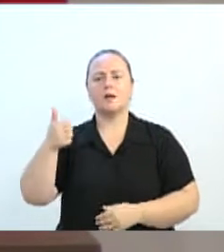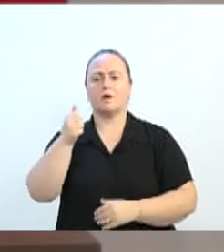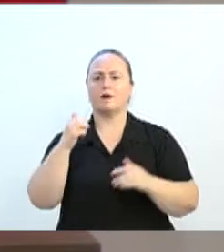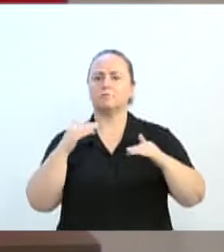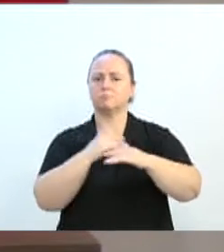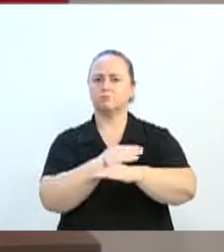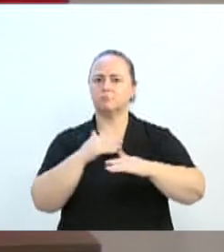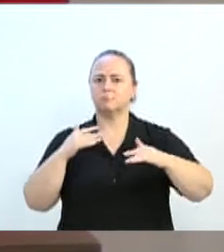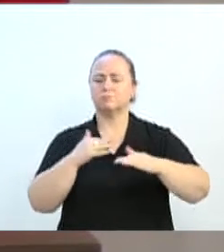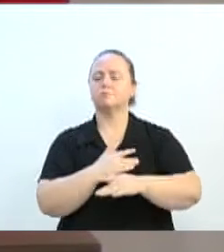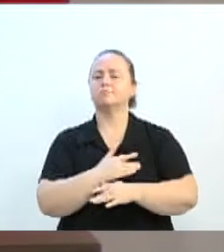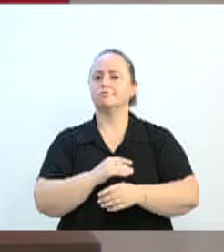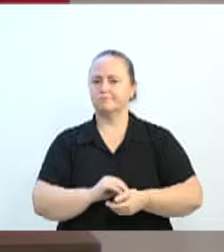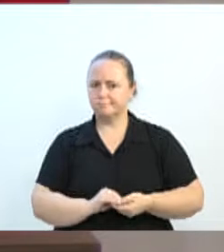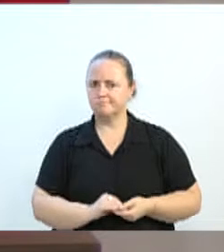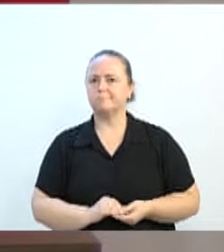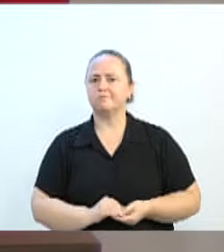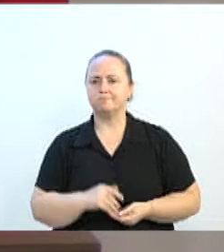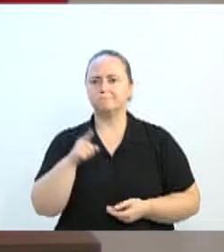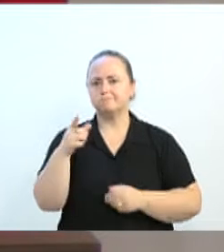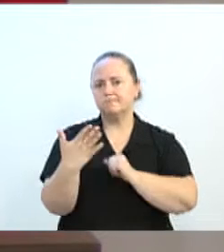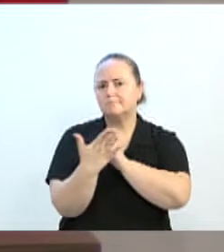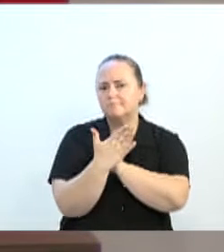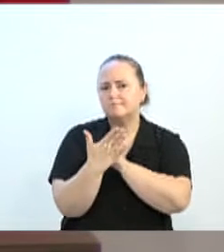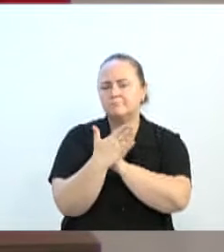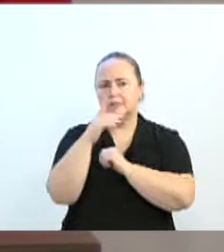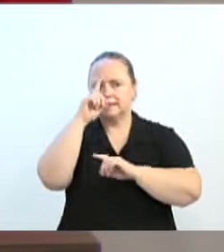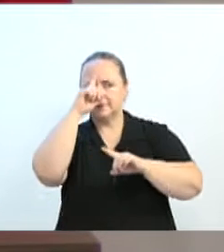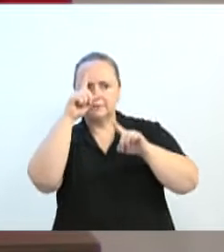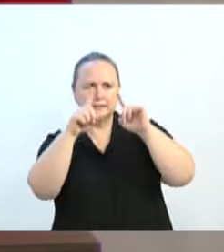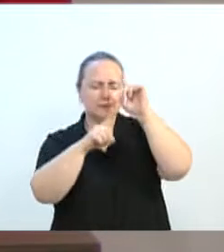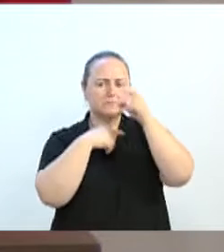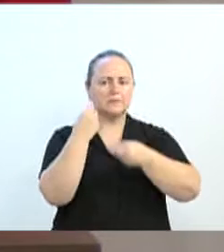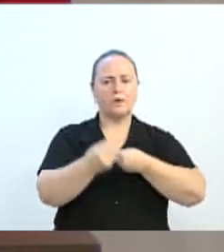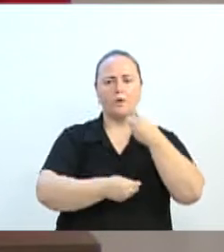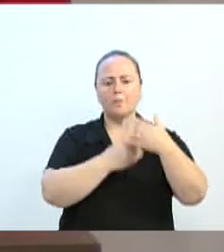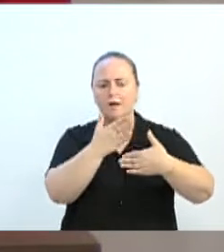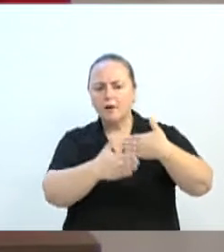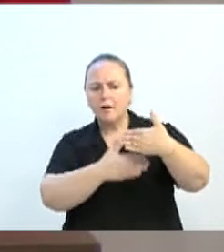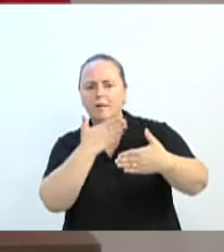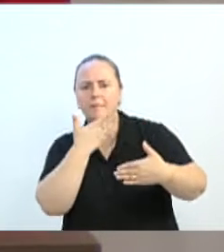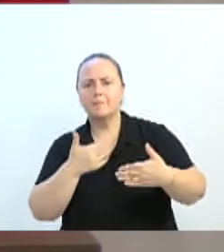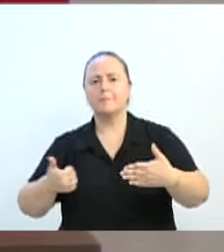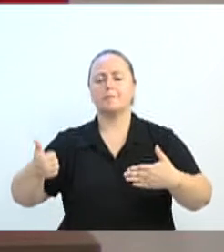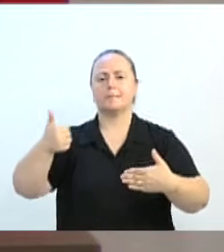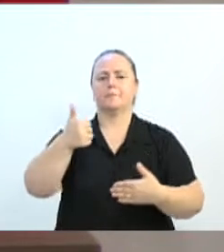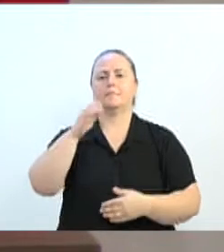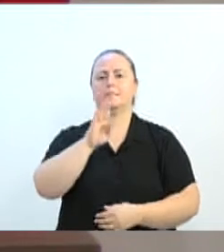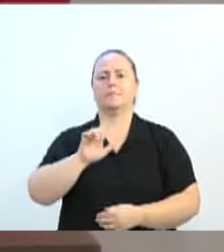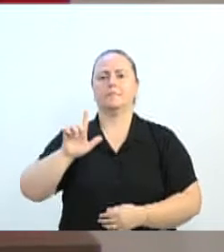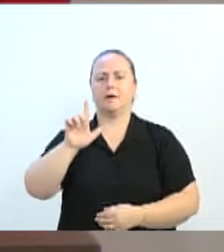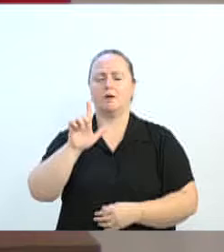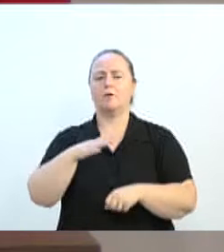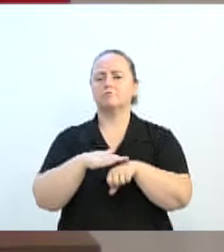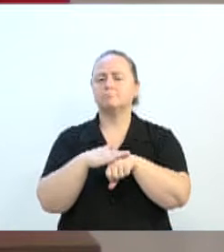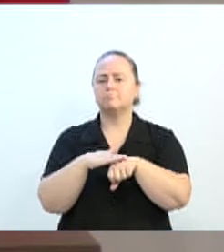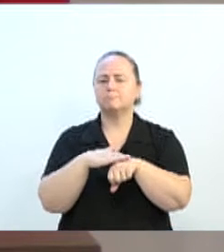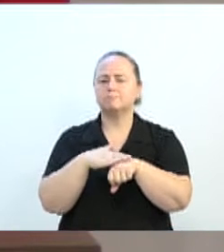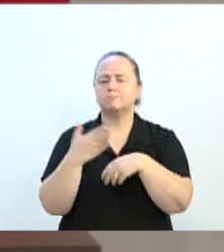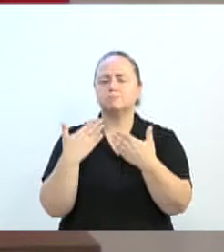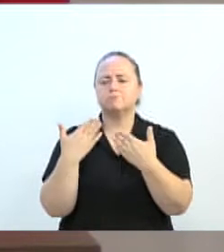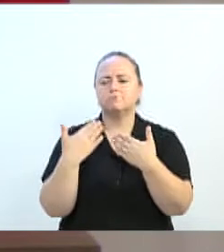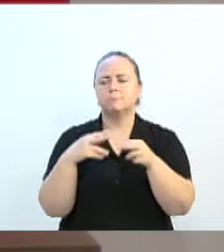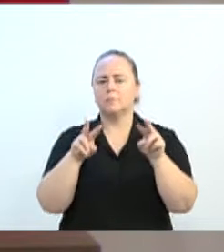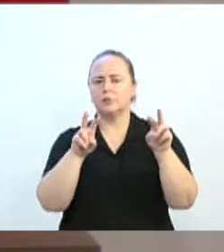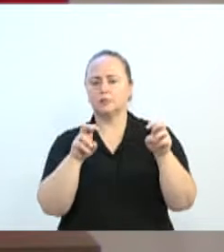vêm contribuindo com ideias e com pensamentos futuristas para a cidade de Blumenau, e nós estamos conversando bastante a respeito